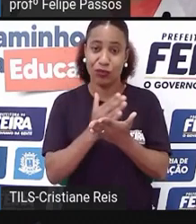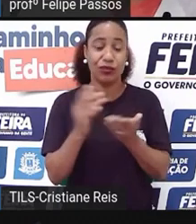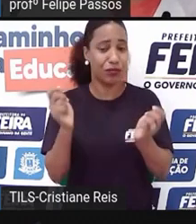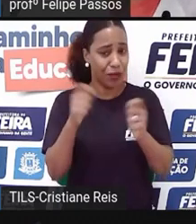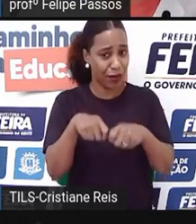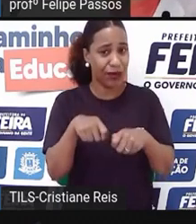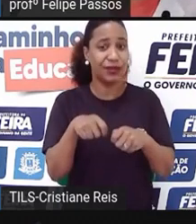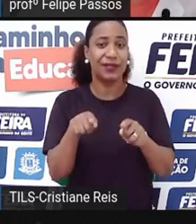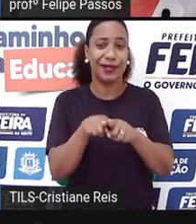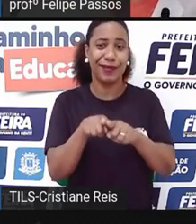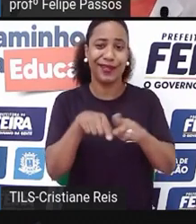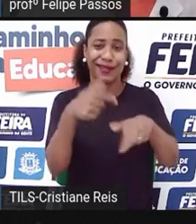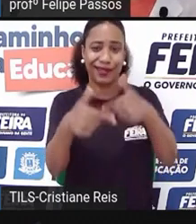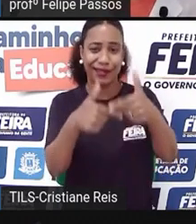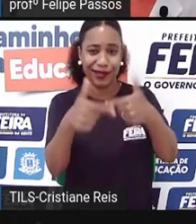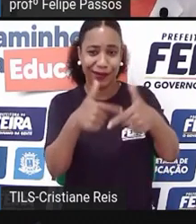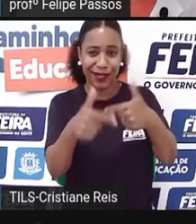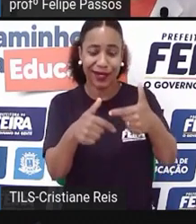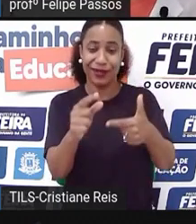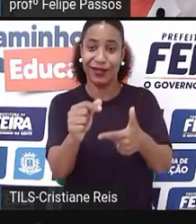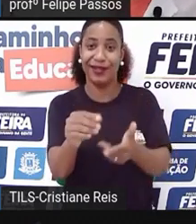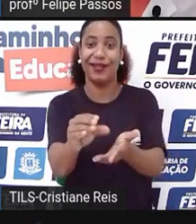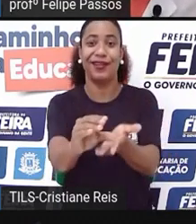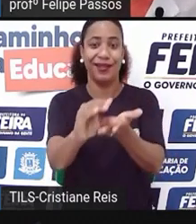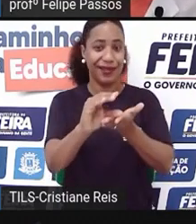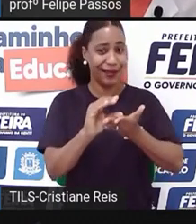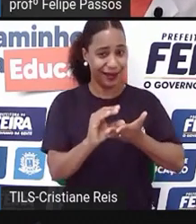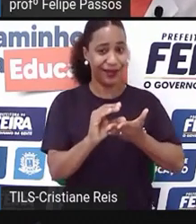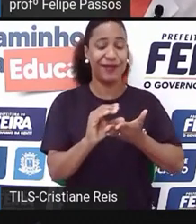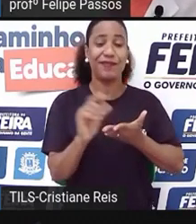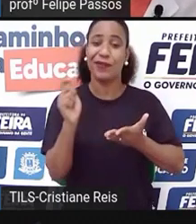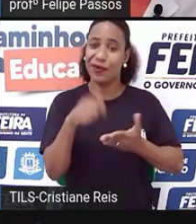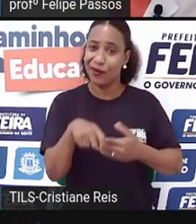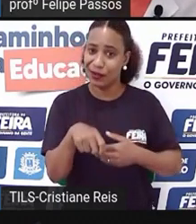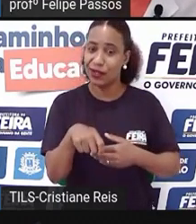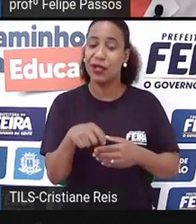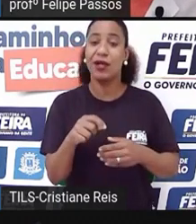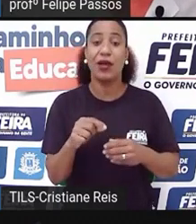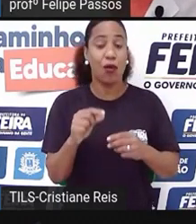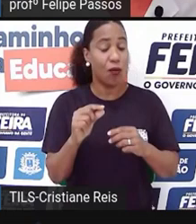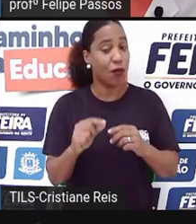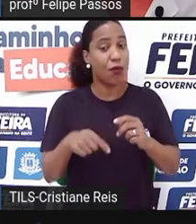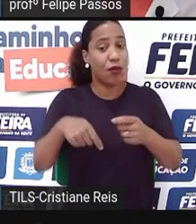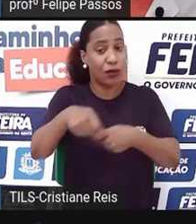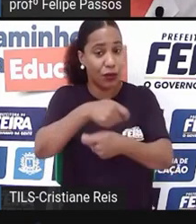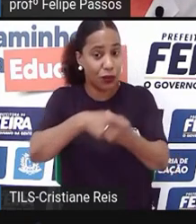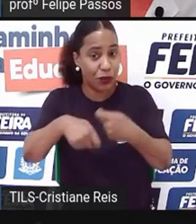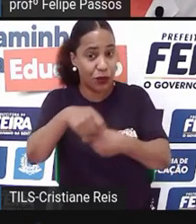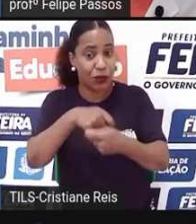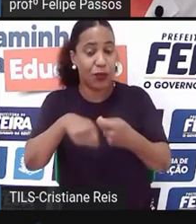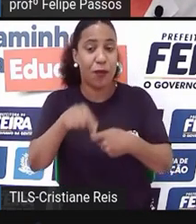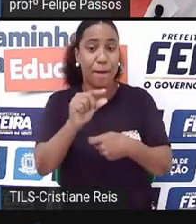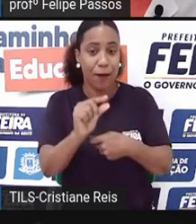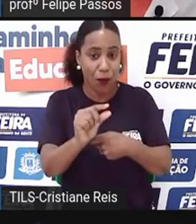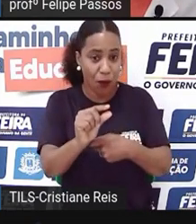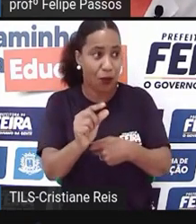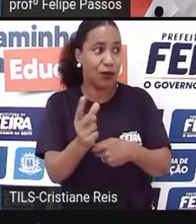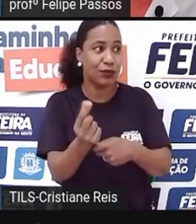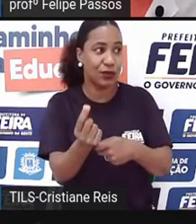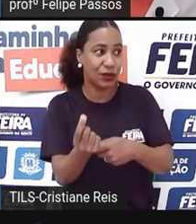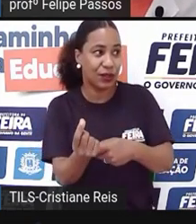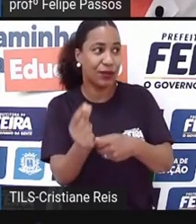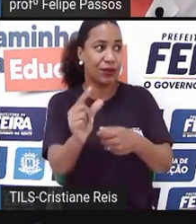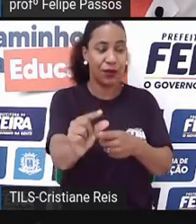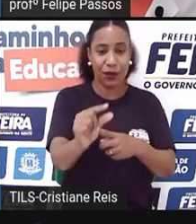nesse início de pouco investimento, retorno ele é pequeno também, e aí a inteligência de ir reinvestindo reinvestindo